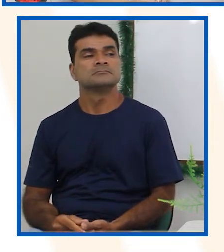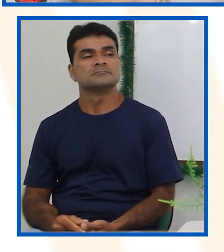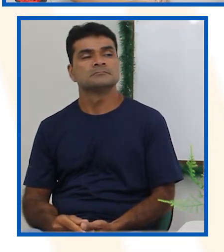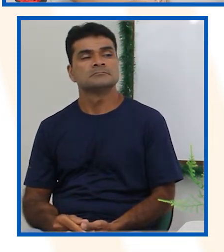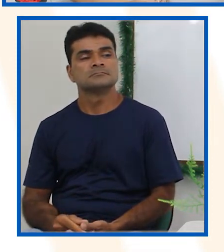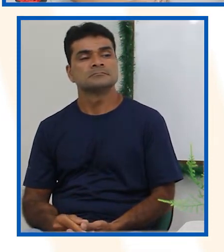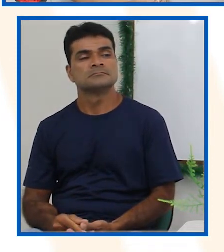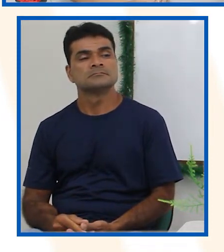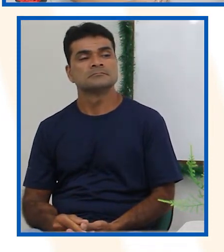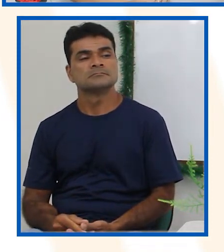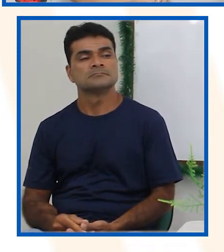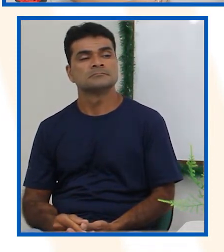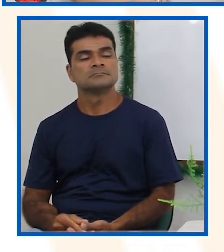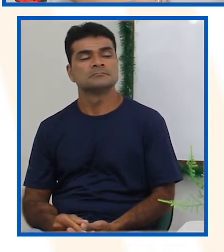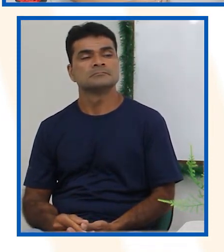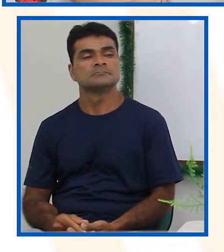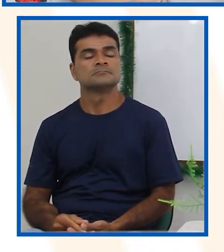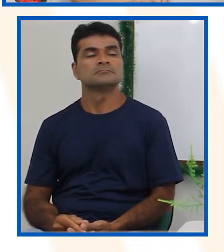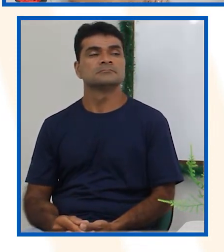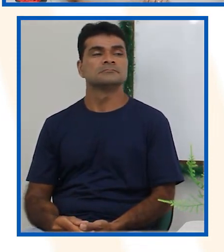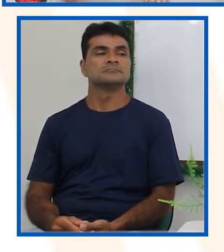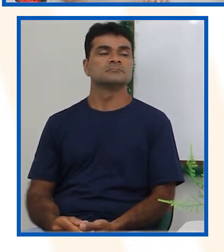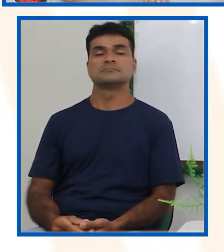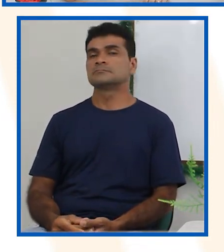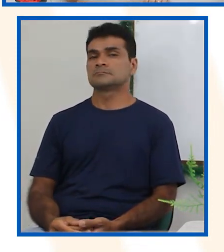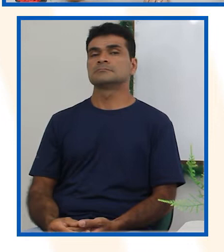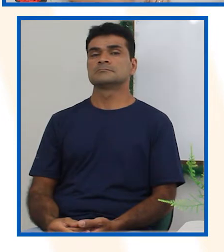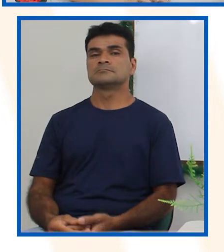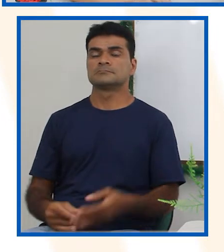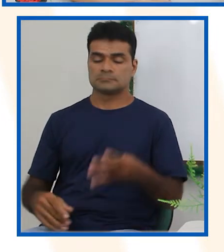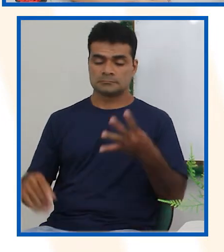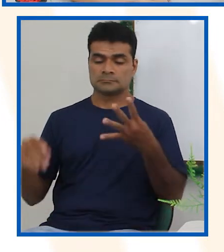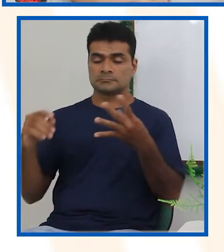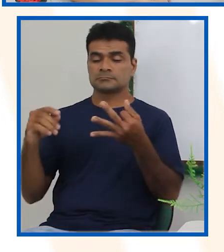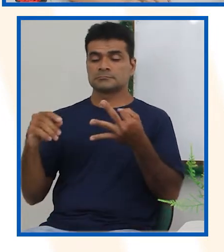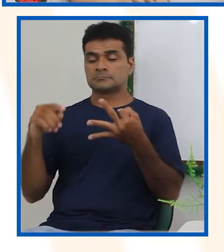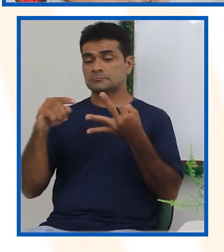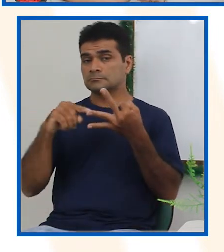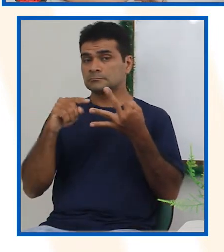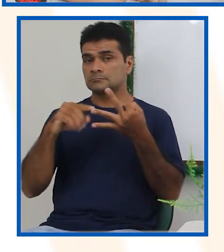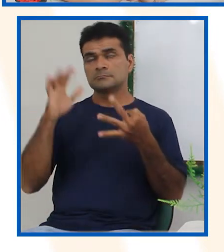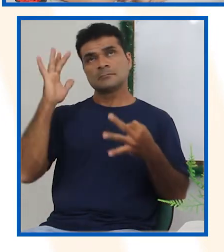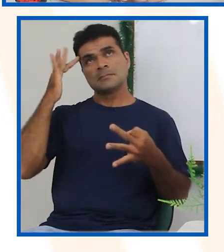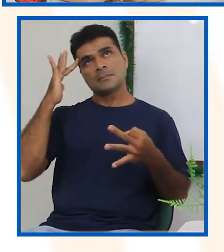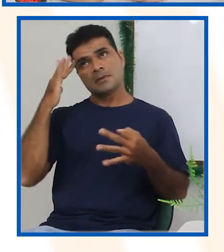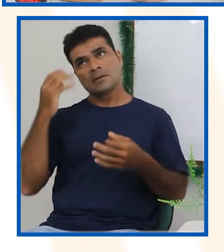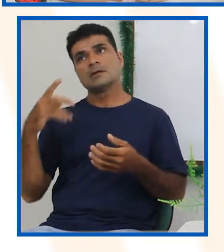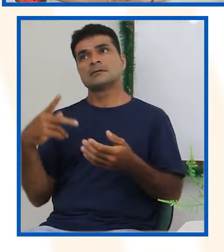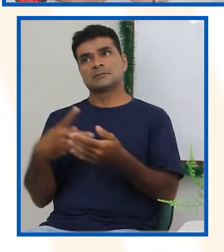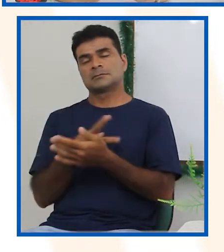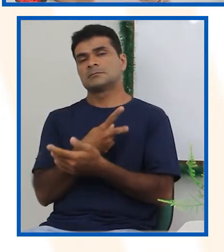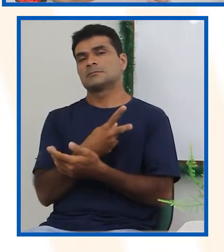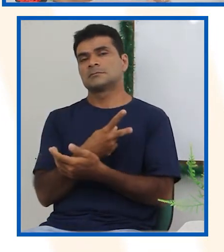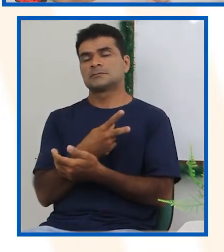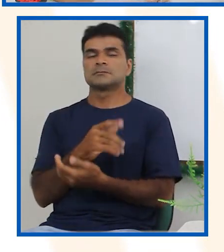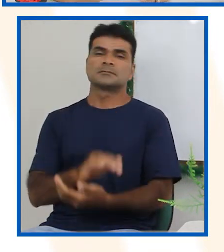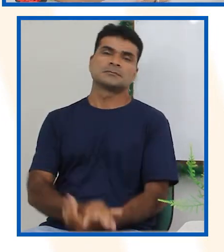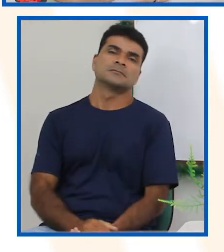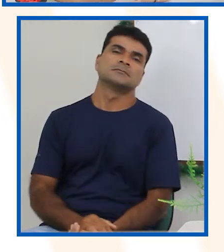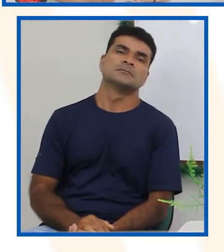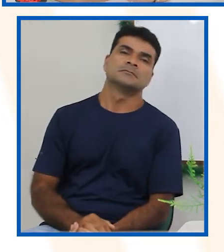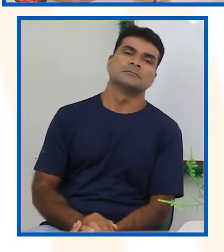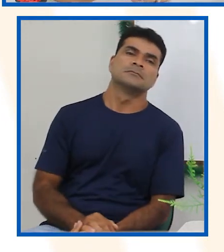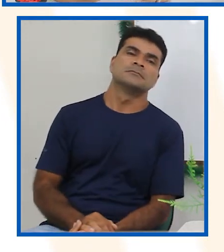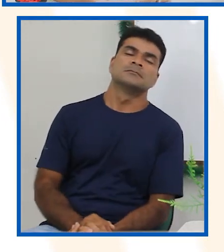Então, olha só. Talvez aconteça. Isso! Vocês percebem como não precisa de número?